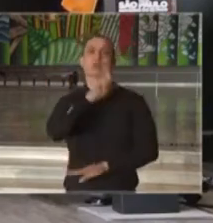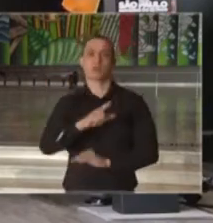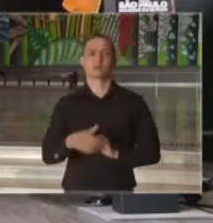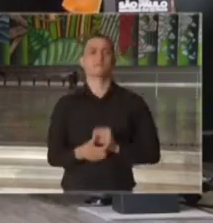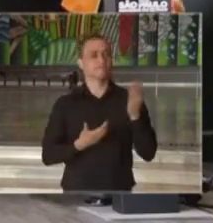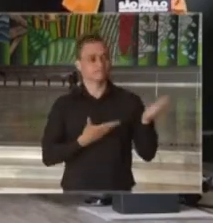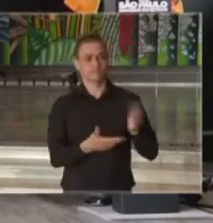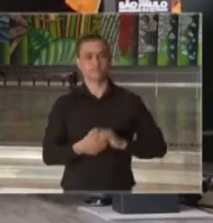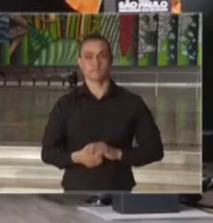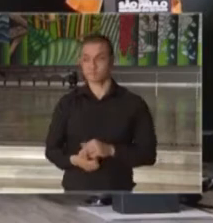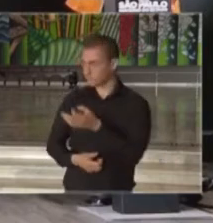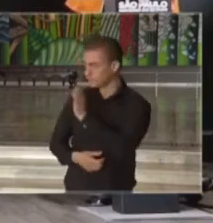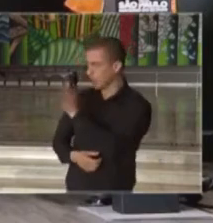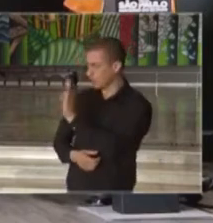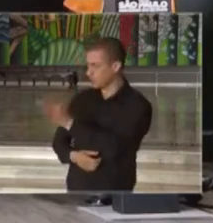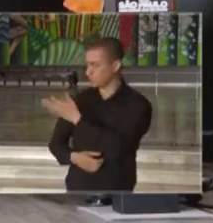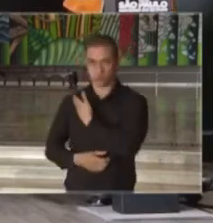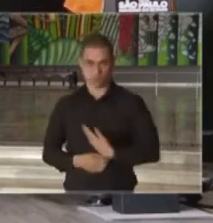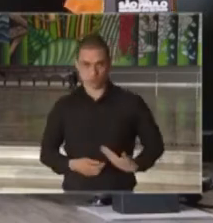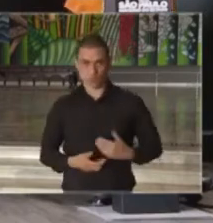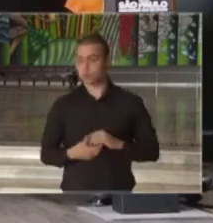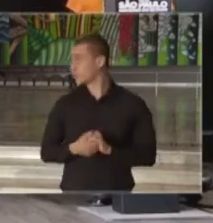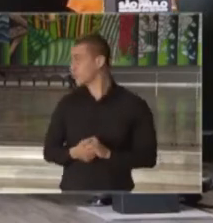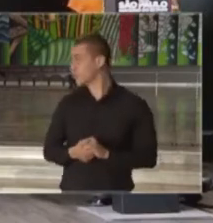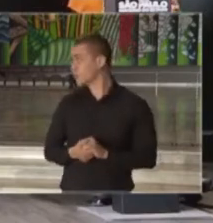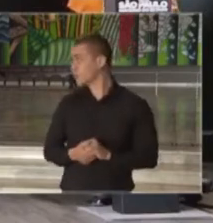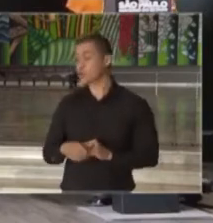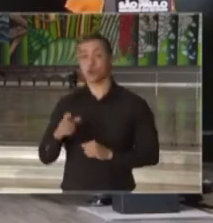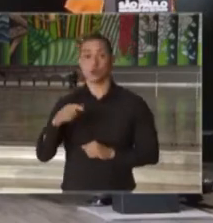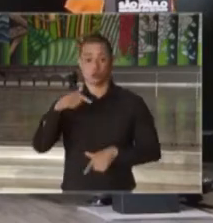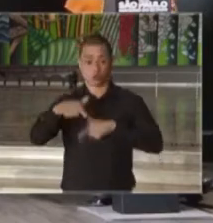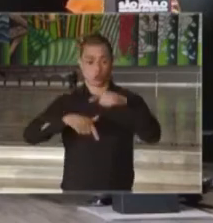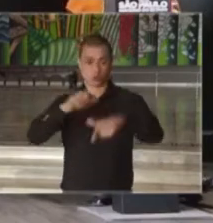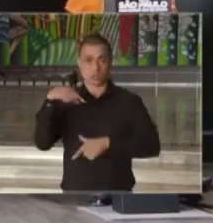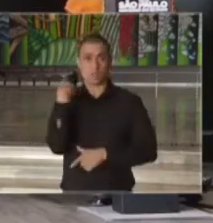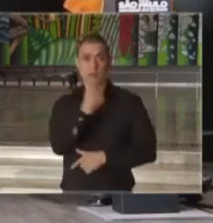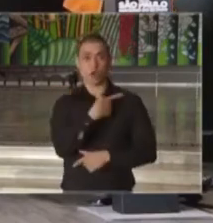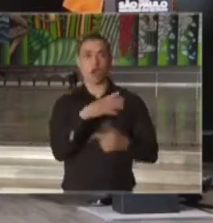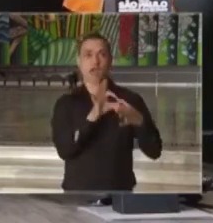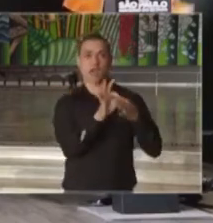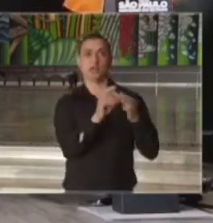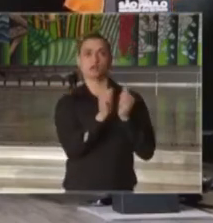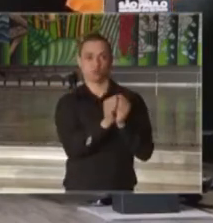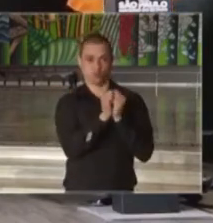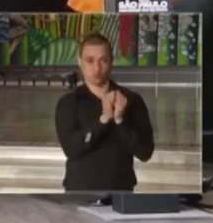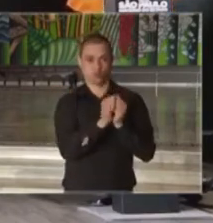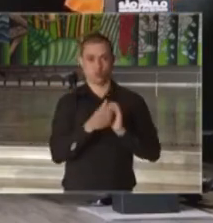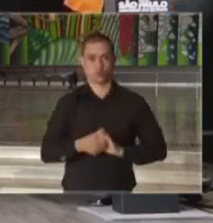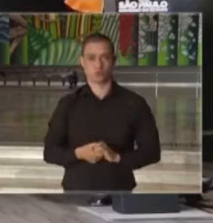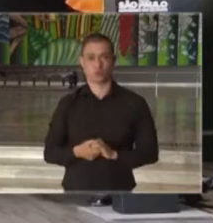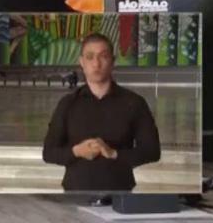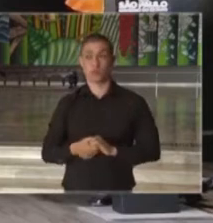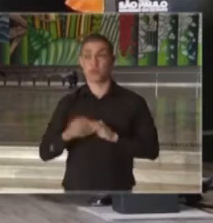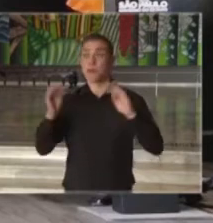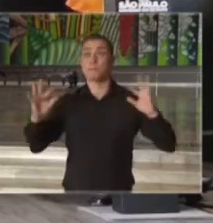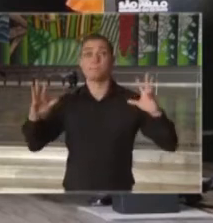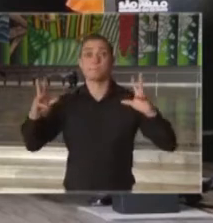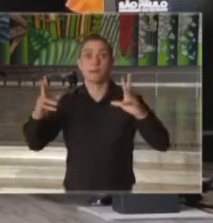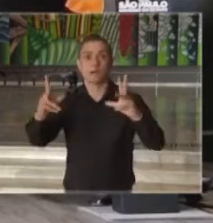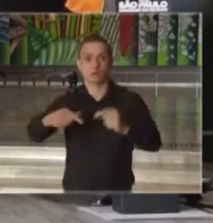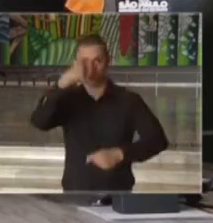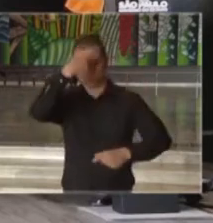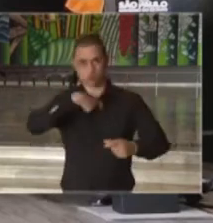É isso mesmo, governador. O nosso trabalho é um trabalho em conjunto, para todos nós enquanto